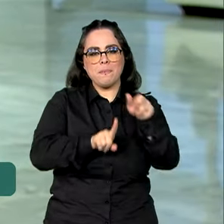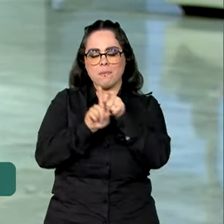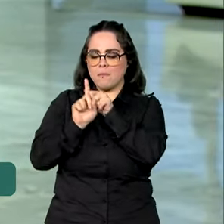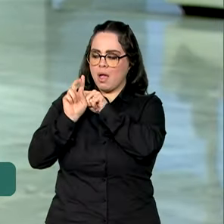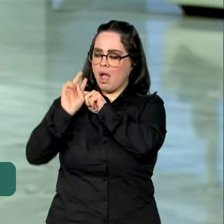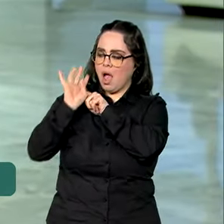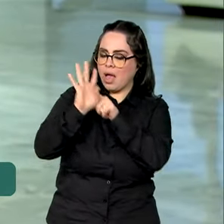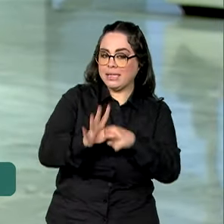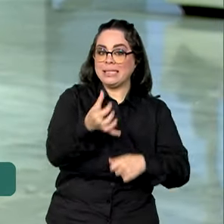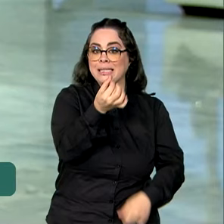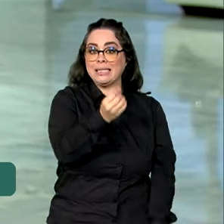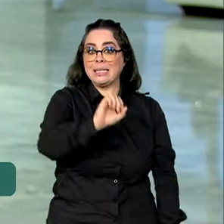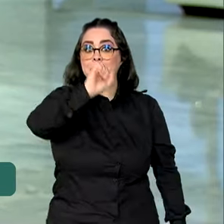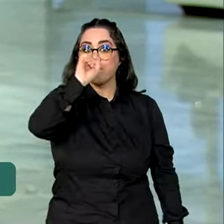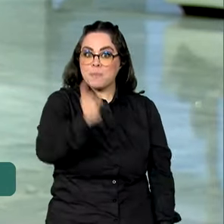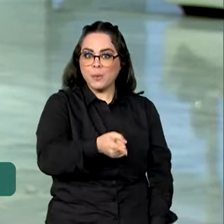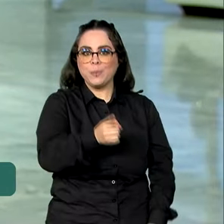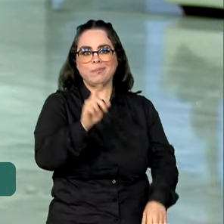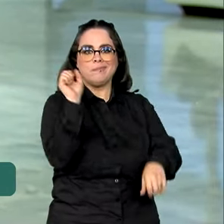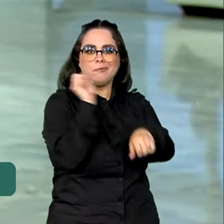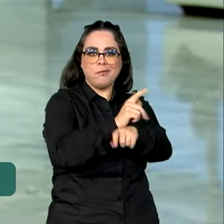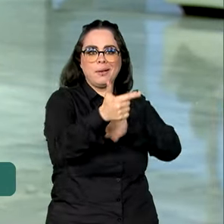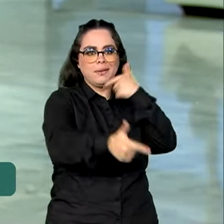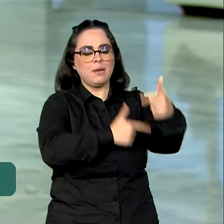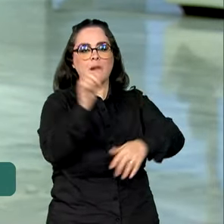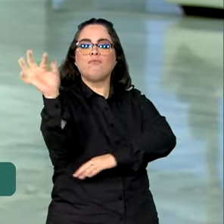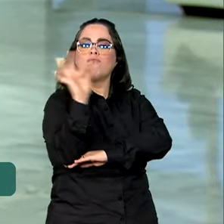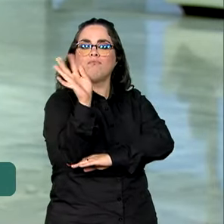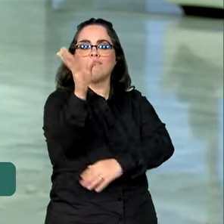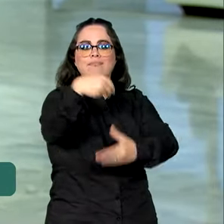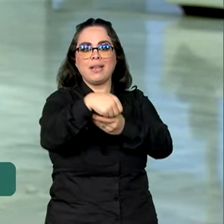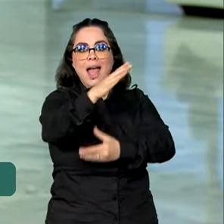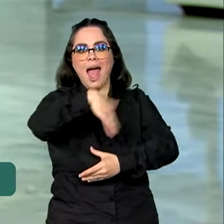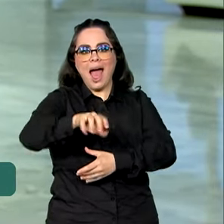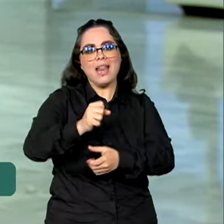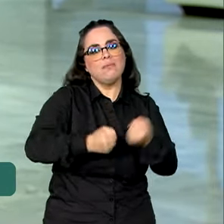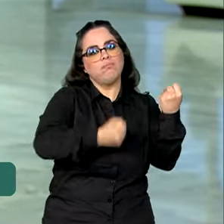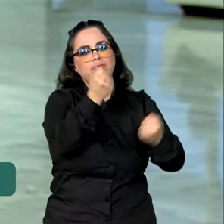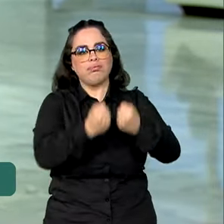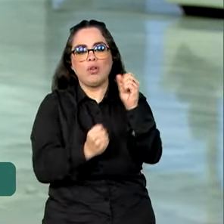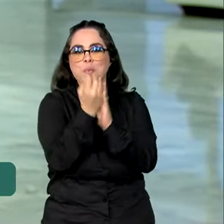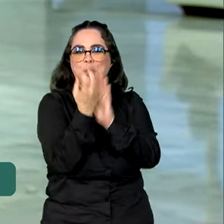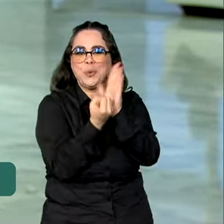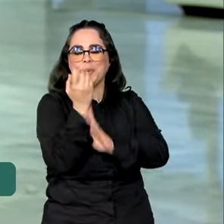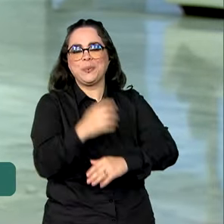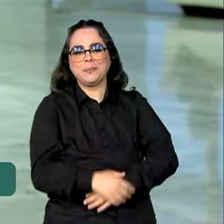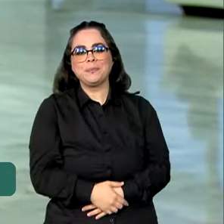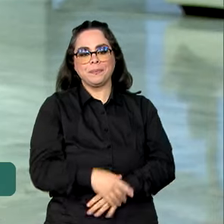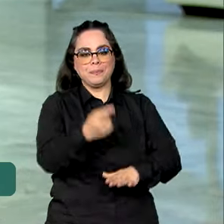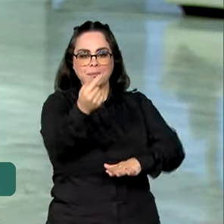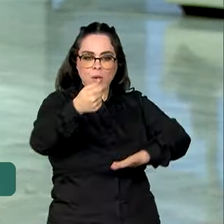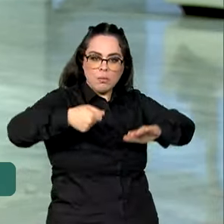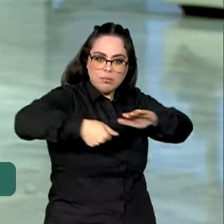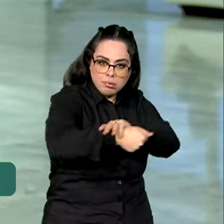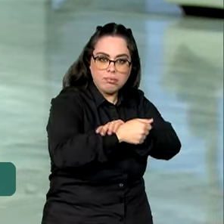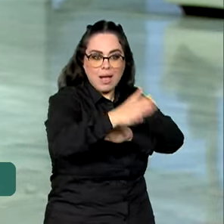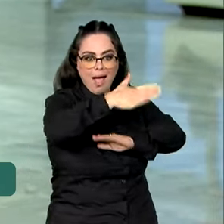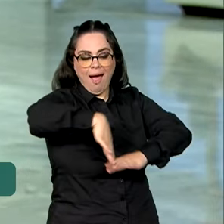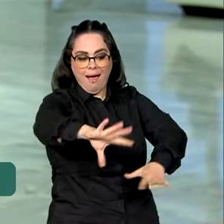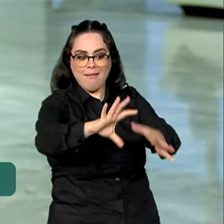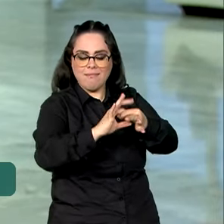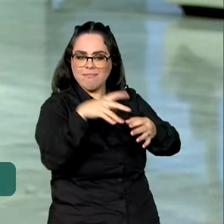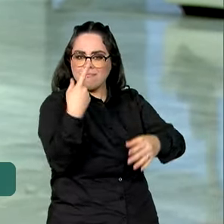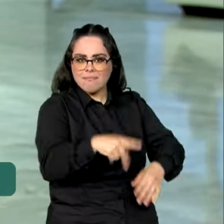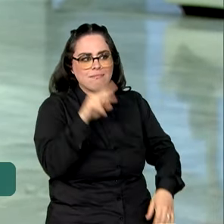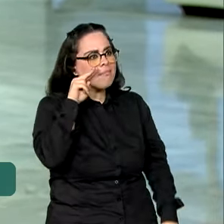60 mil empregos formais foram gerados no setor automobilístico. Os investimentos recentes do setor no país